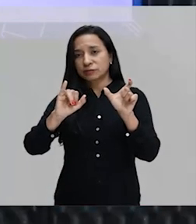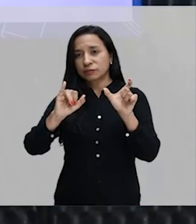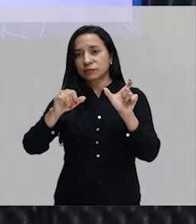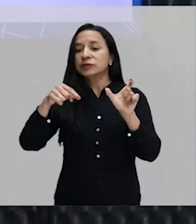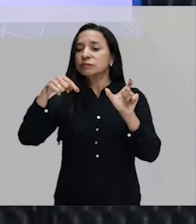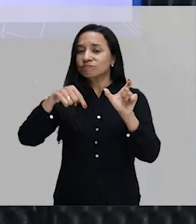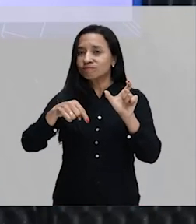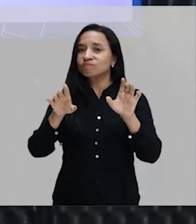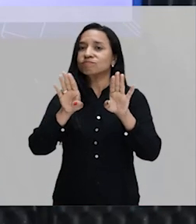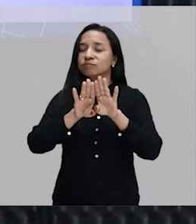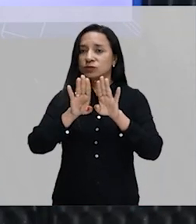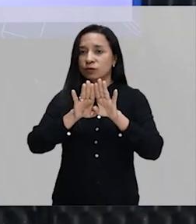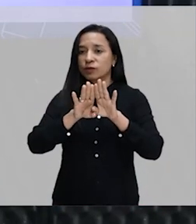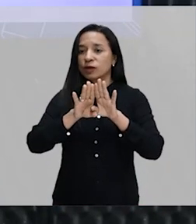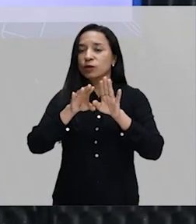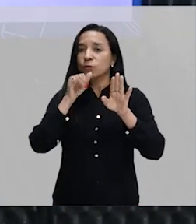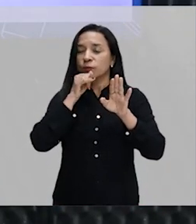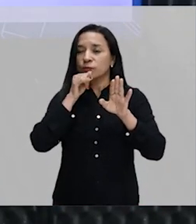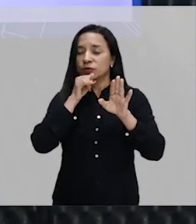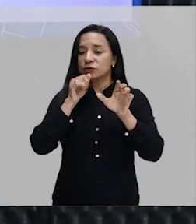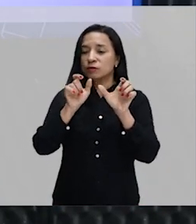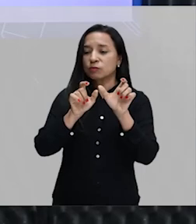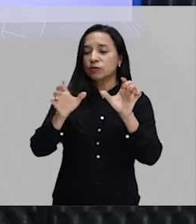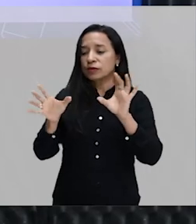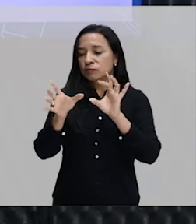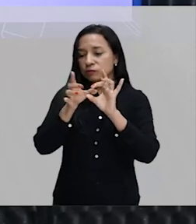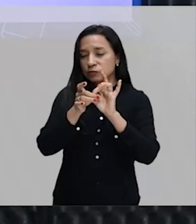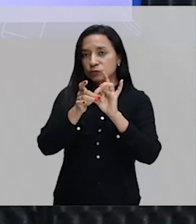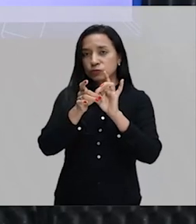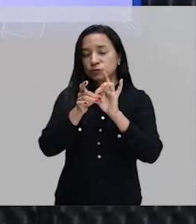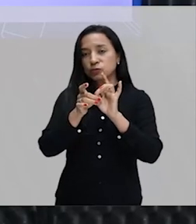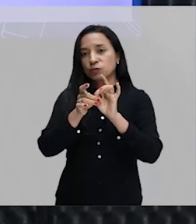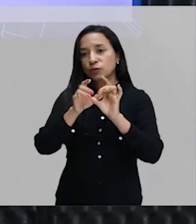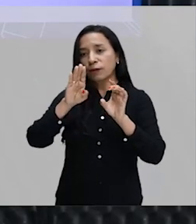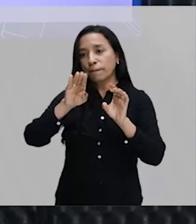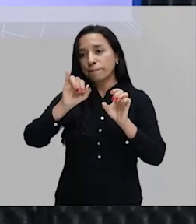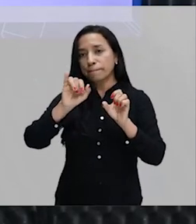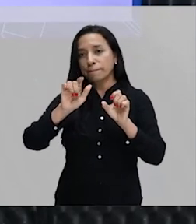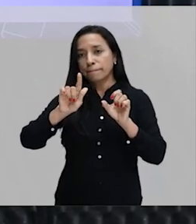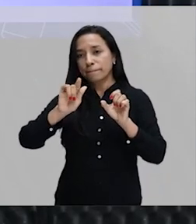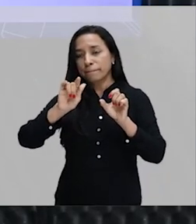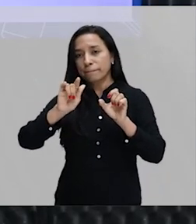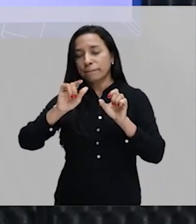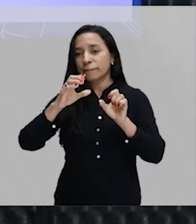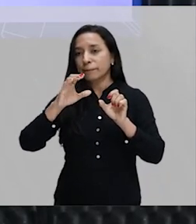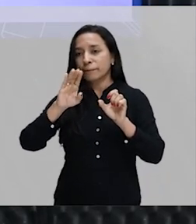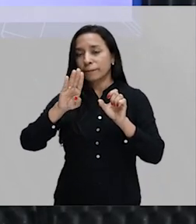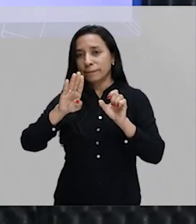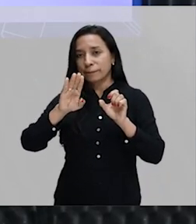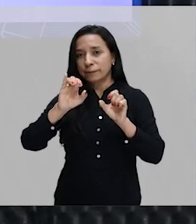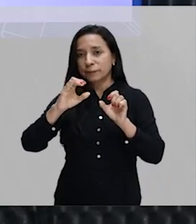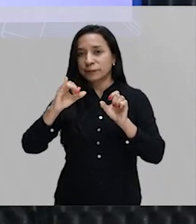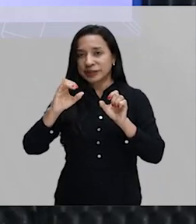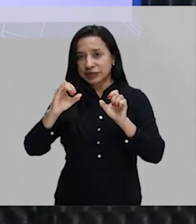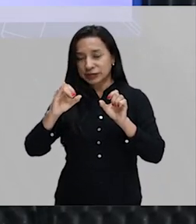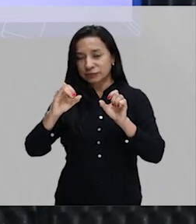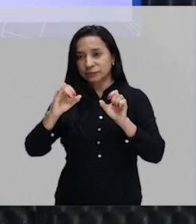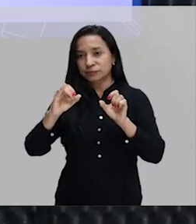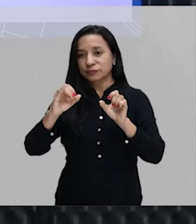associou que bike é bicicleta, uma espécie de gíria para nós em português, embora bike é